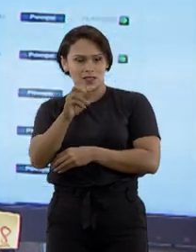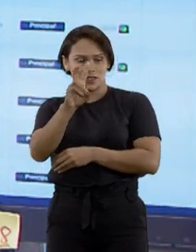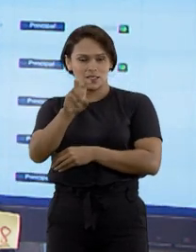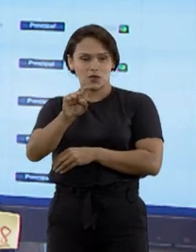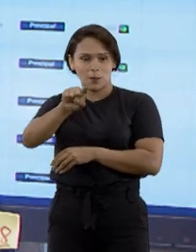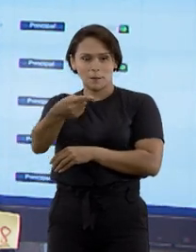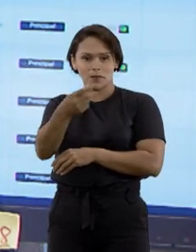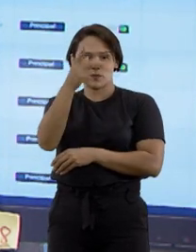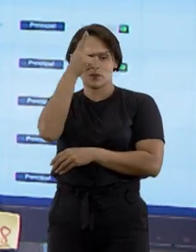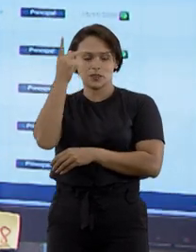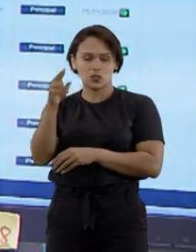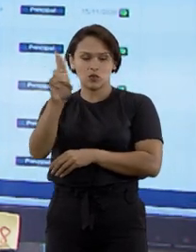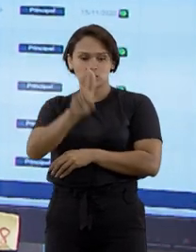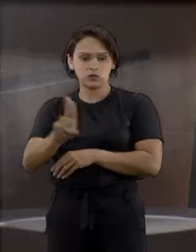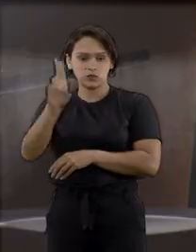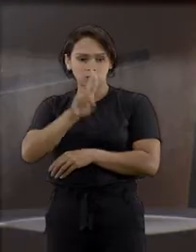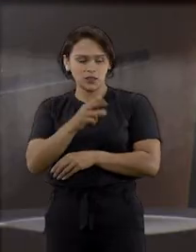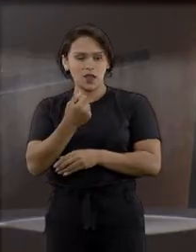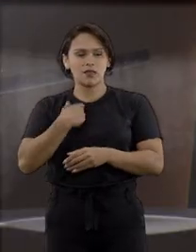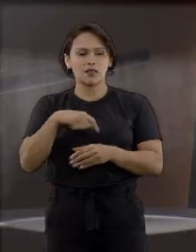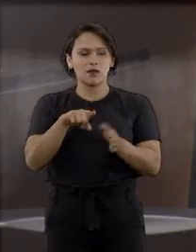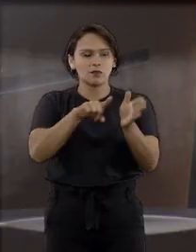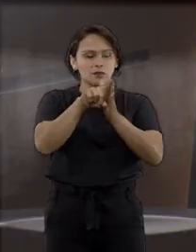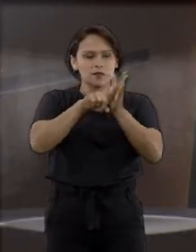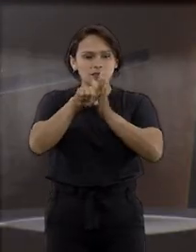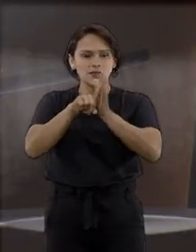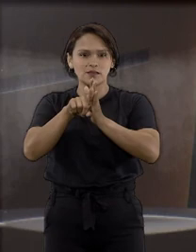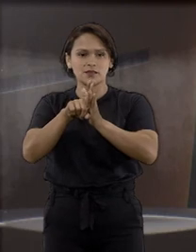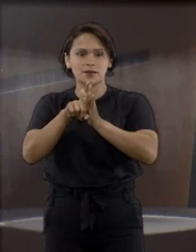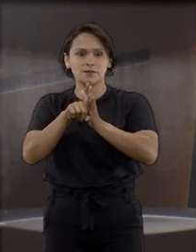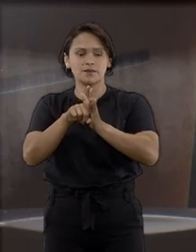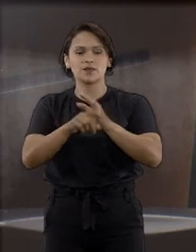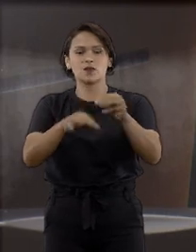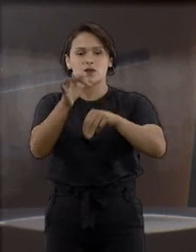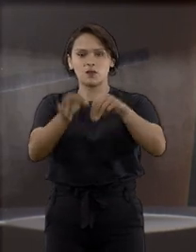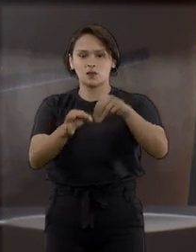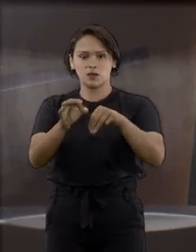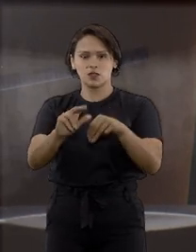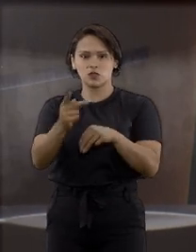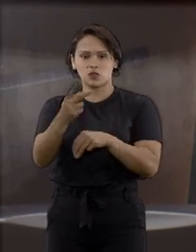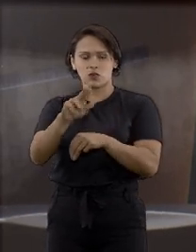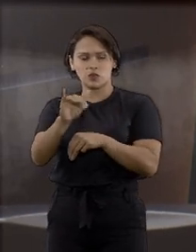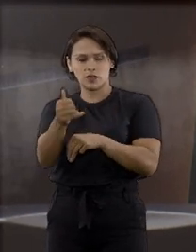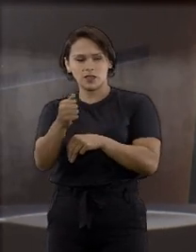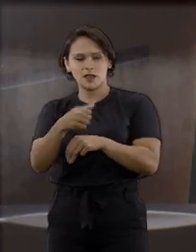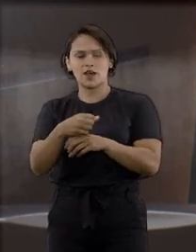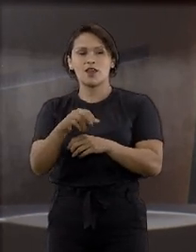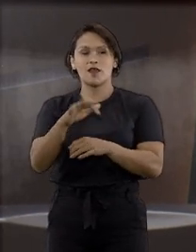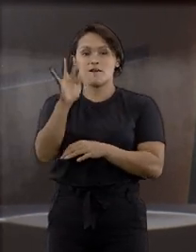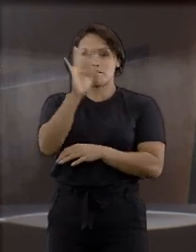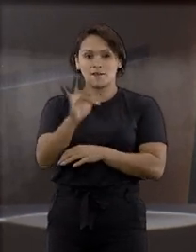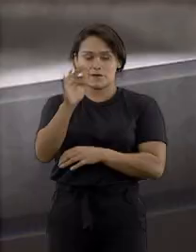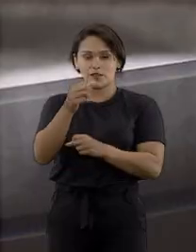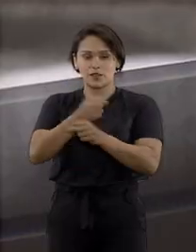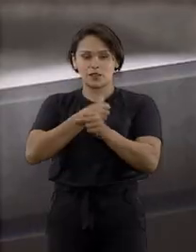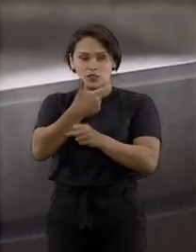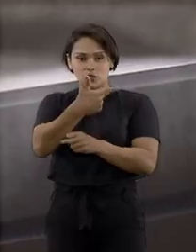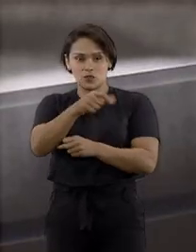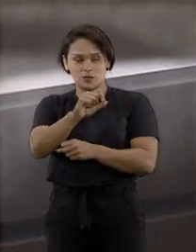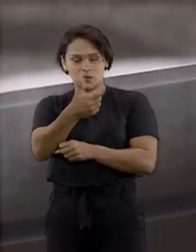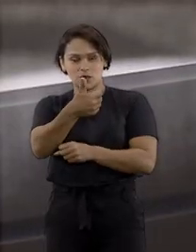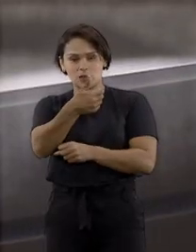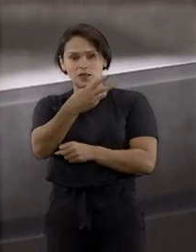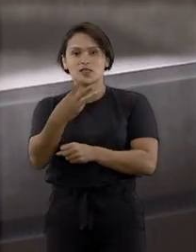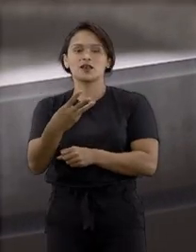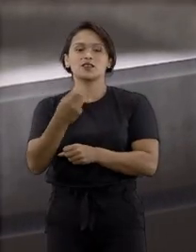pesquisas de satisfação do tribunal. Sérgio Coquina é ministro do STJ desde fevereiro de 2013. Ele foi escolhido para ser